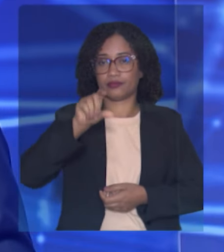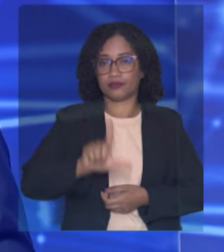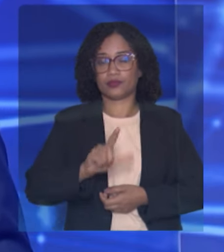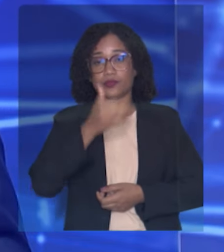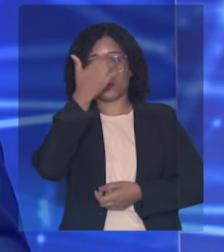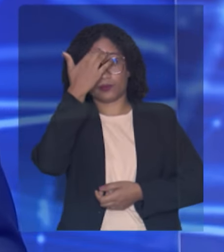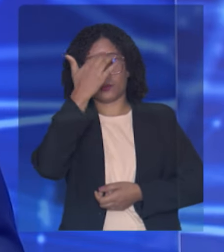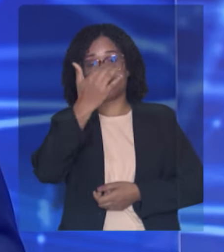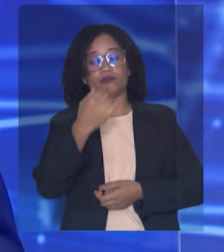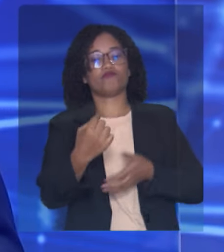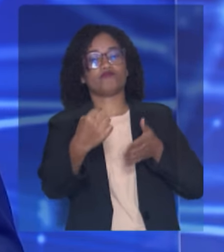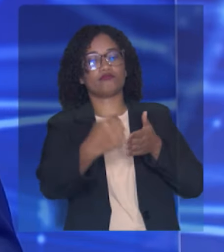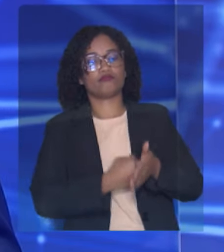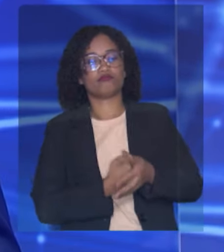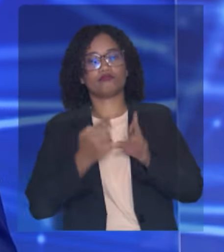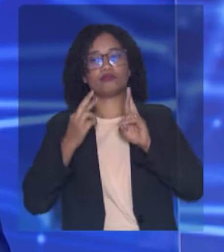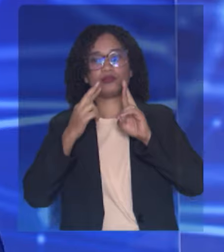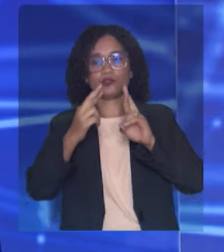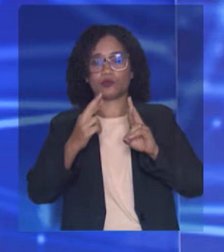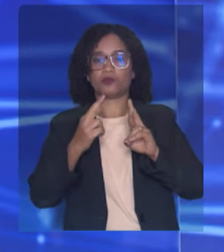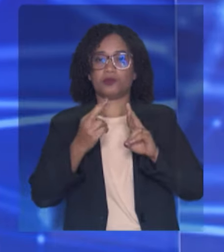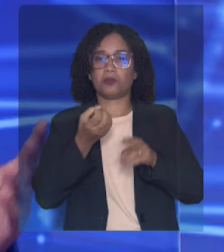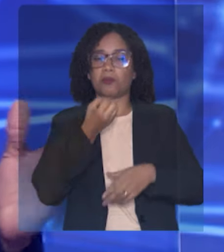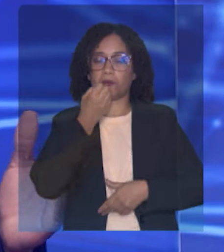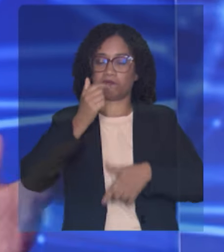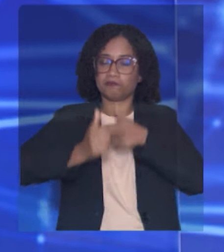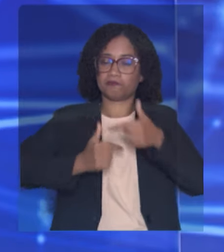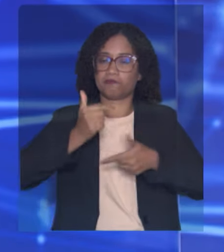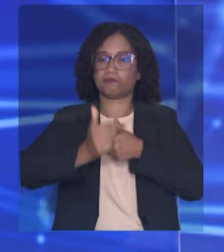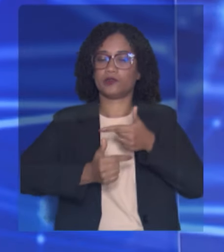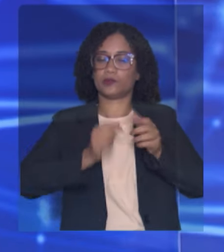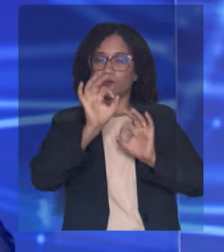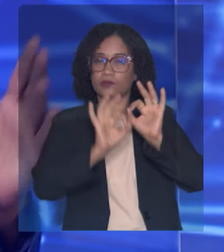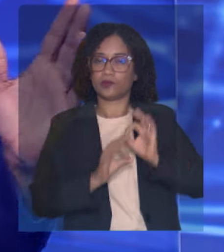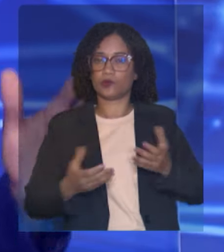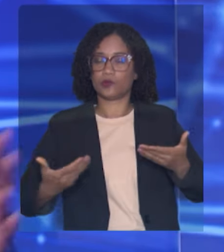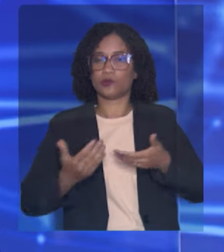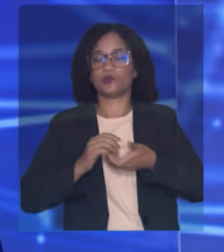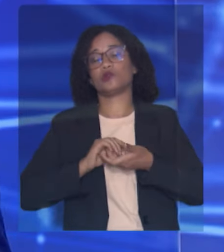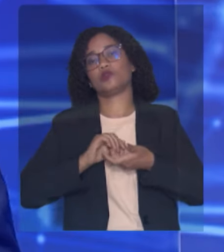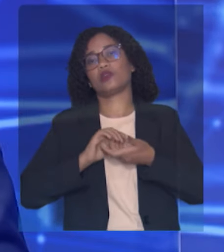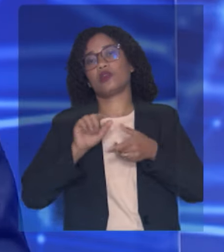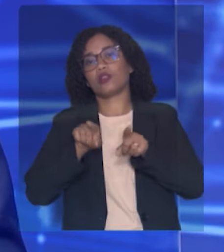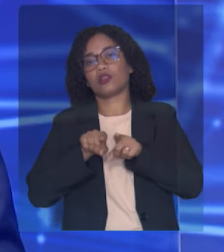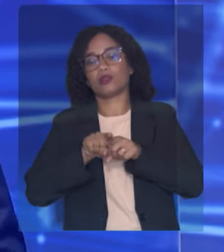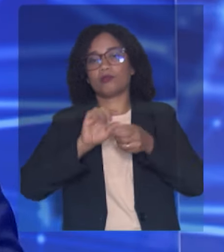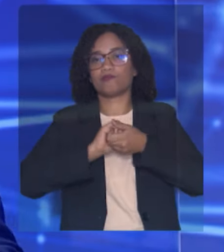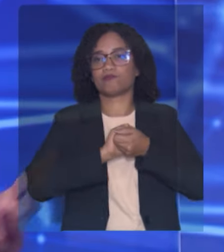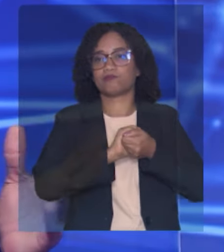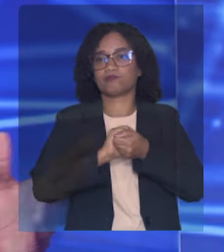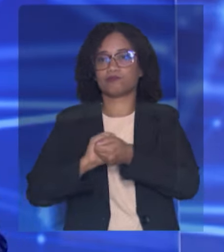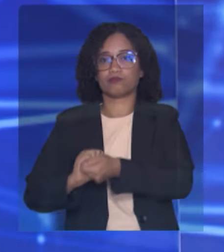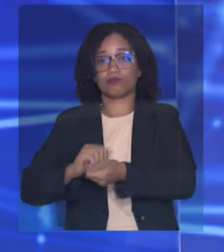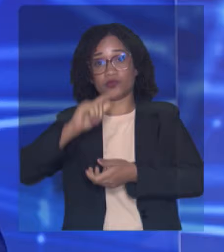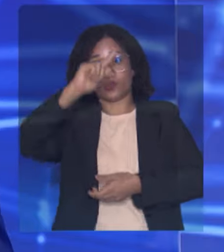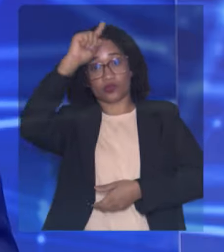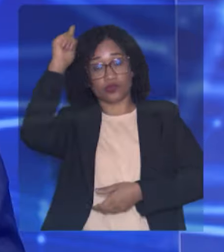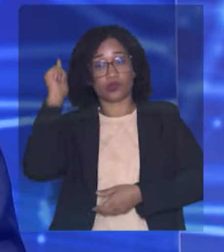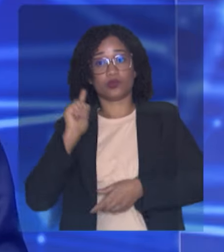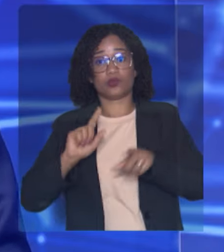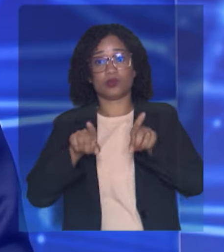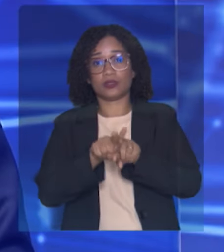boa condução, um bom trabalho nessa noite. Saúdo também os candidatos Geraldo, o candidato Bruno. Recomendo que a gente